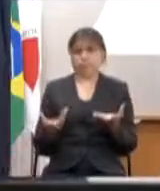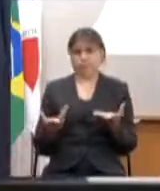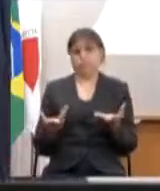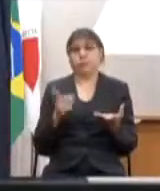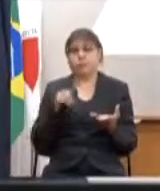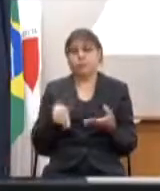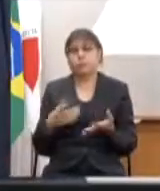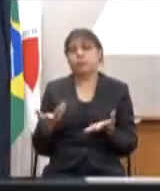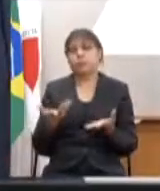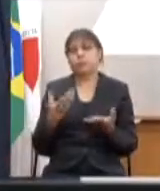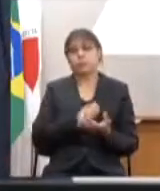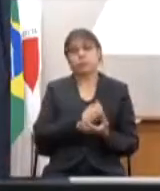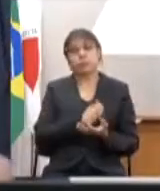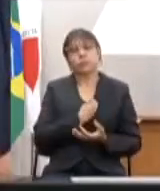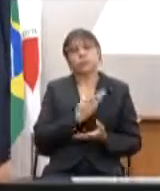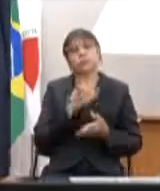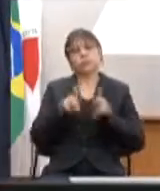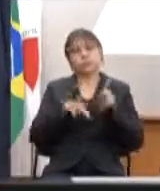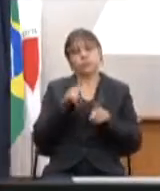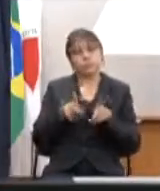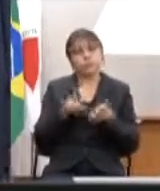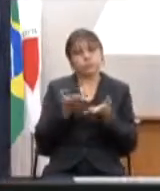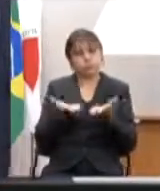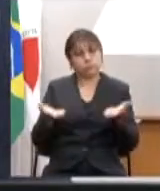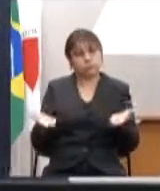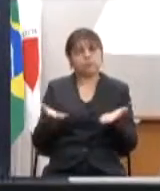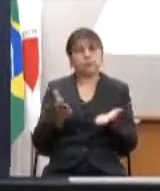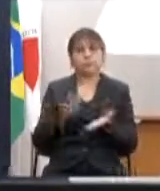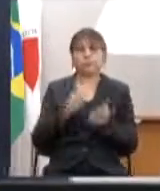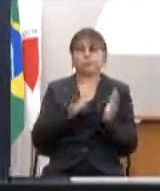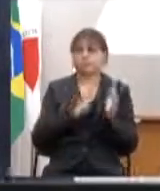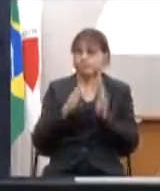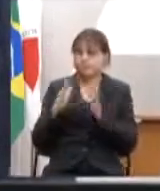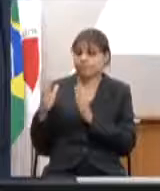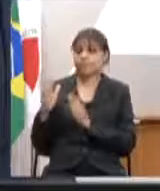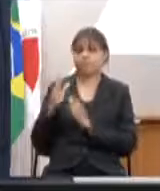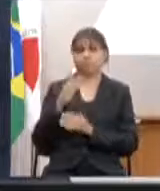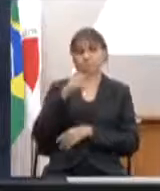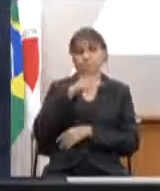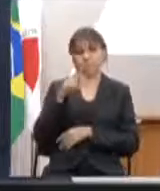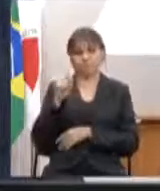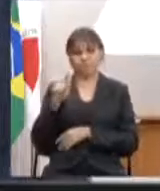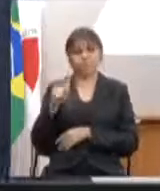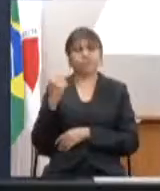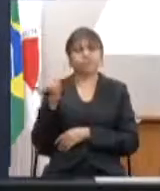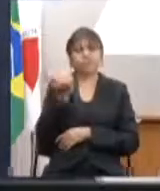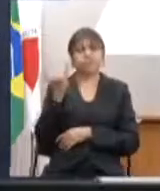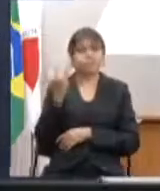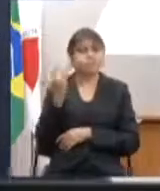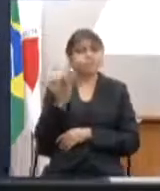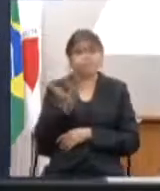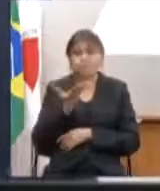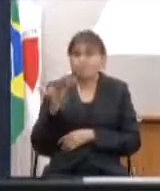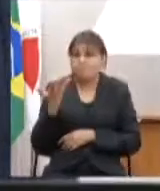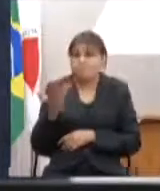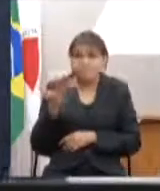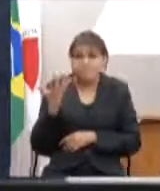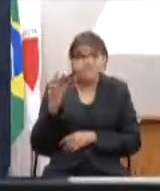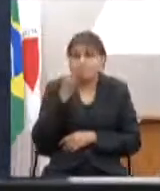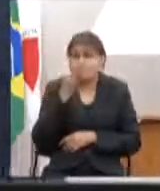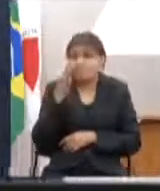é feita todo ano com a participação popular é um processo que encanta e que a cada ano